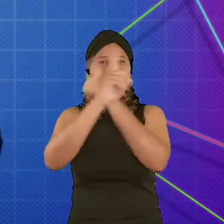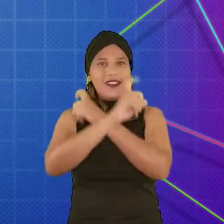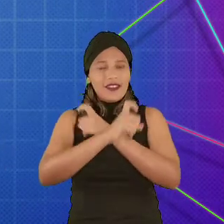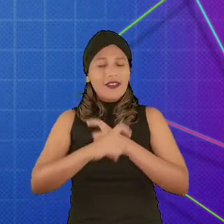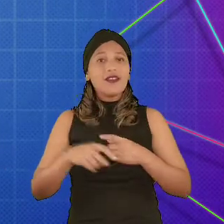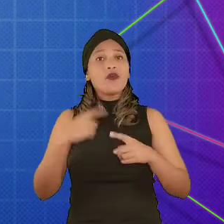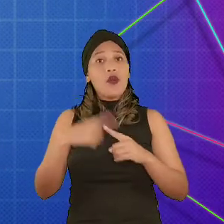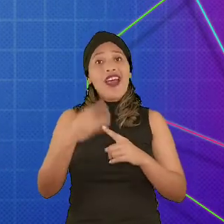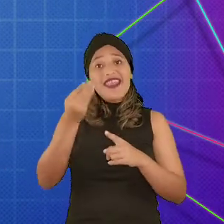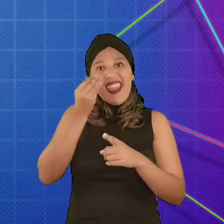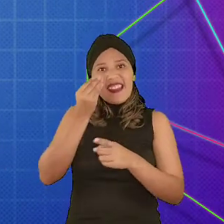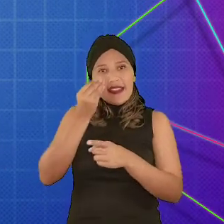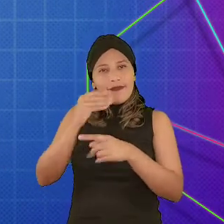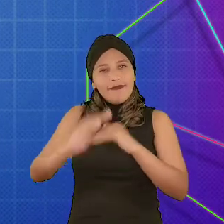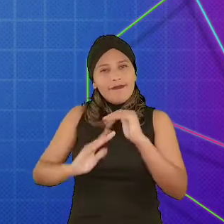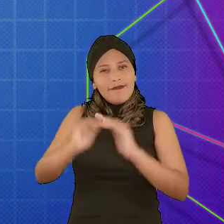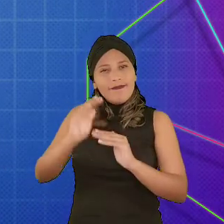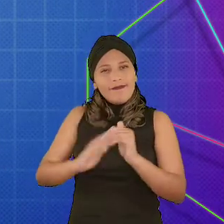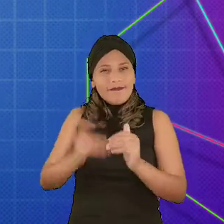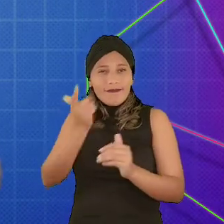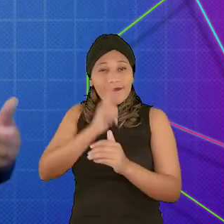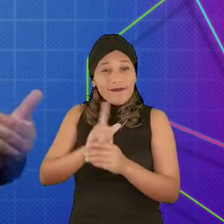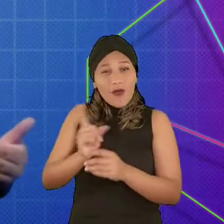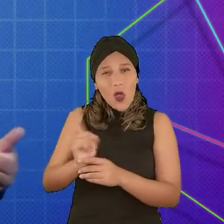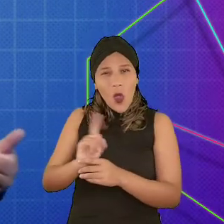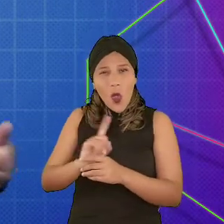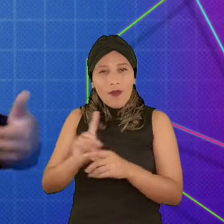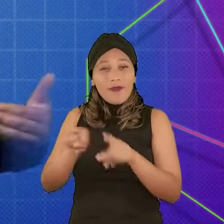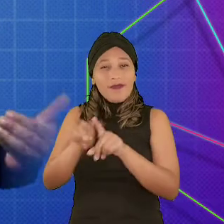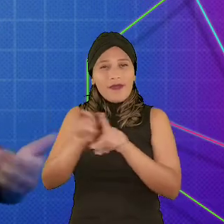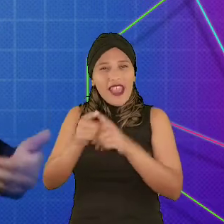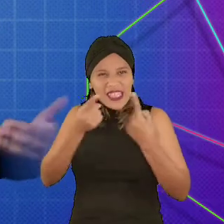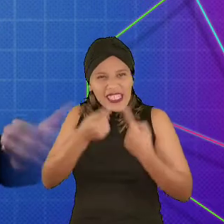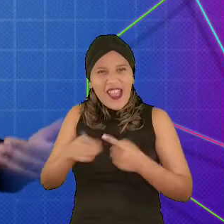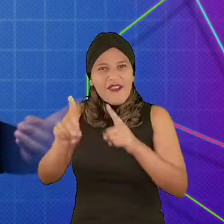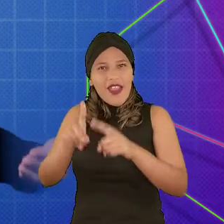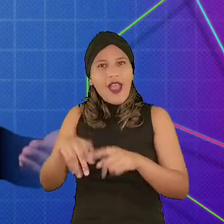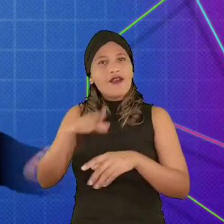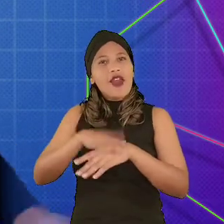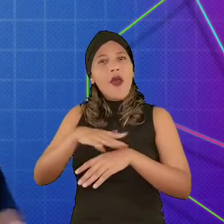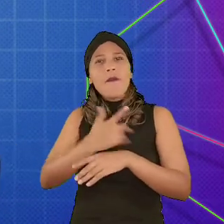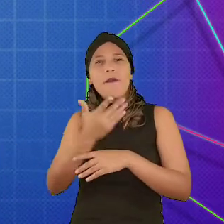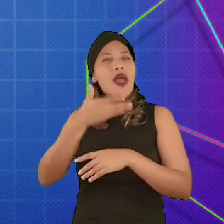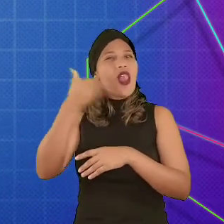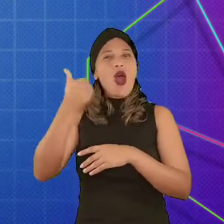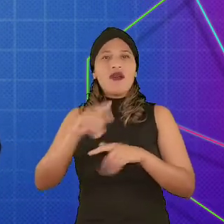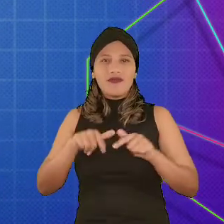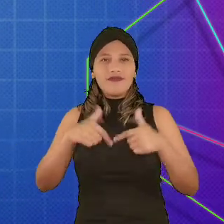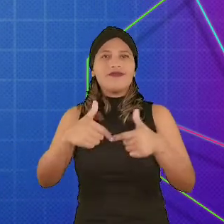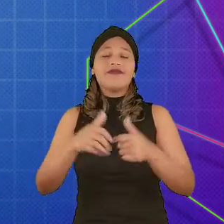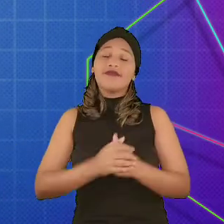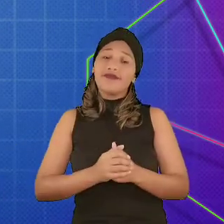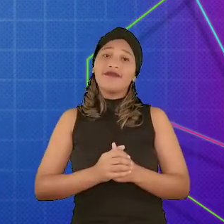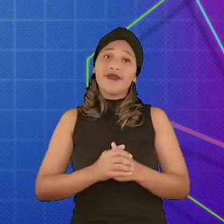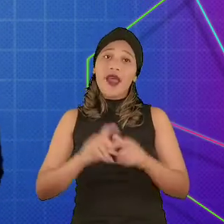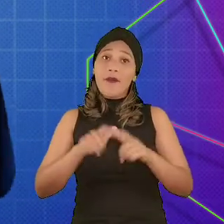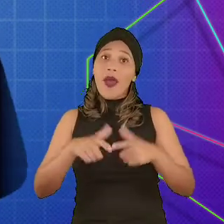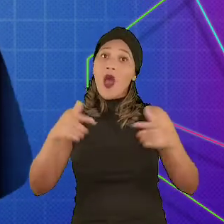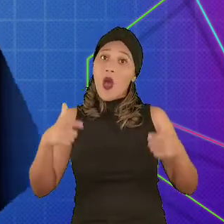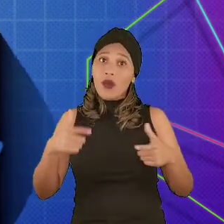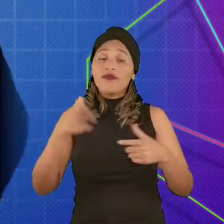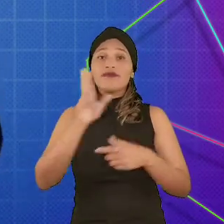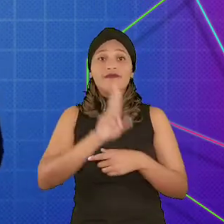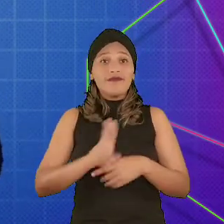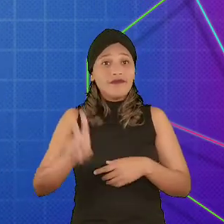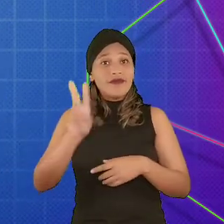aprendizado do jogador até esse momento e desafiá-lo a mostrar seu melhor desempenho. Na maior parte